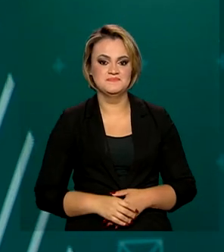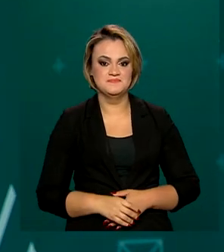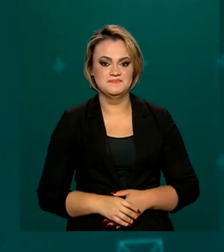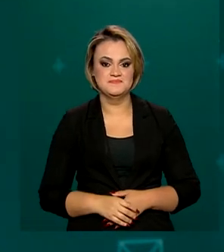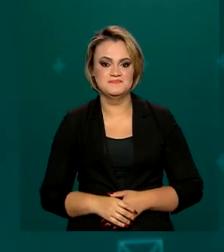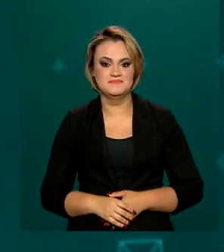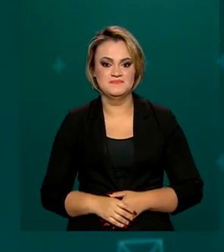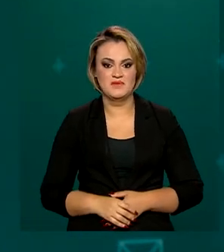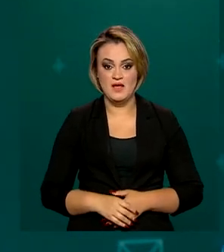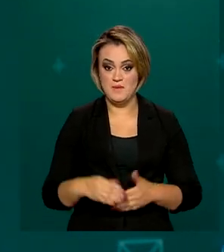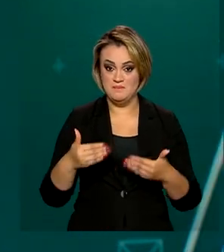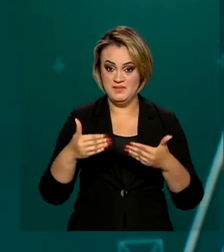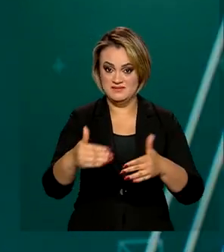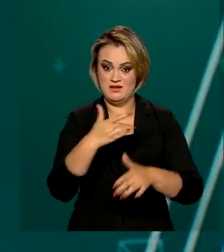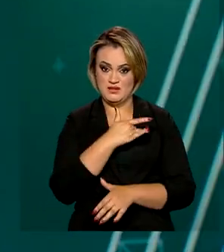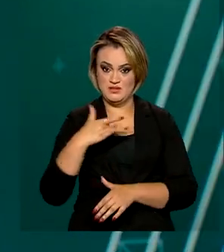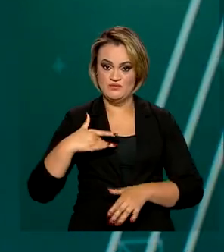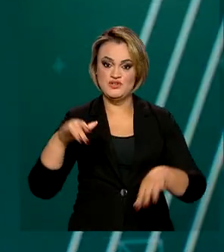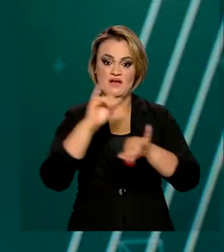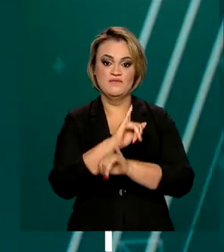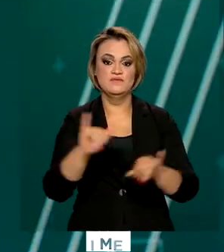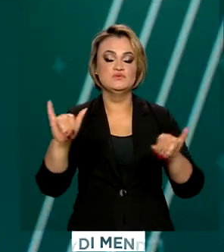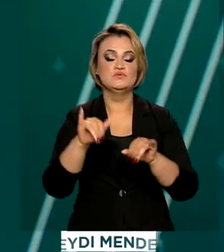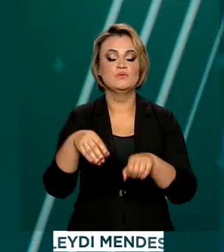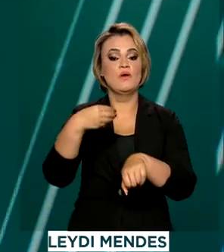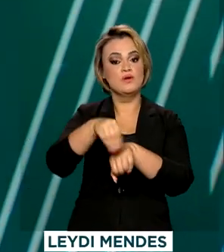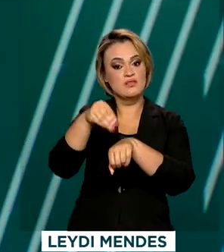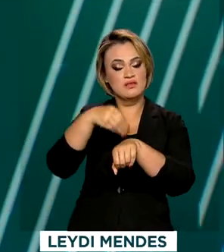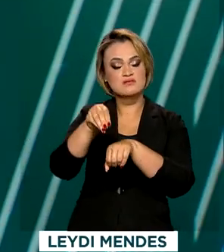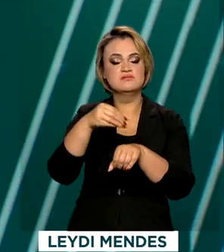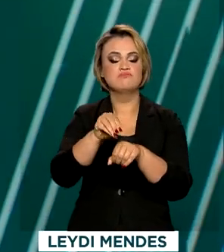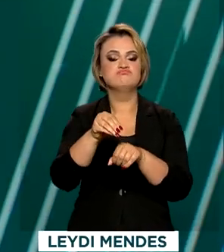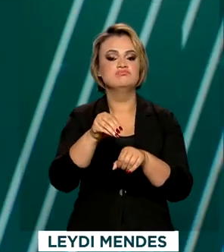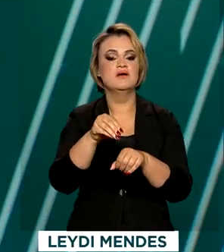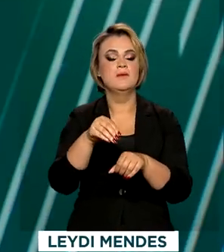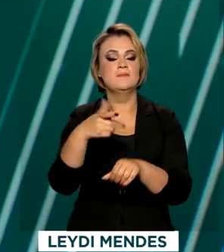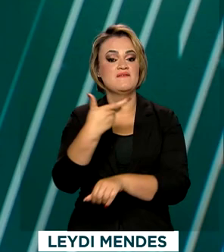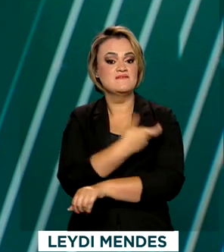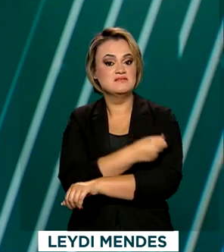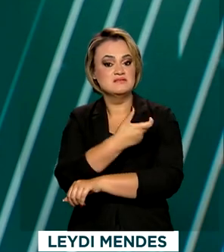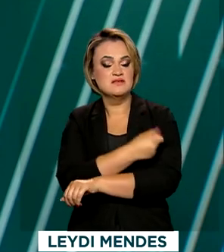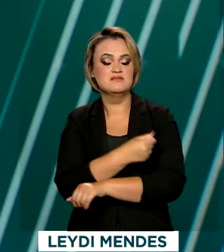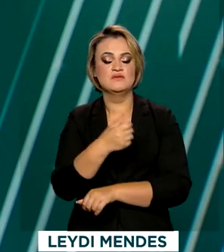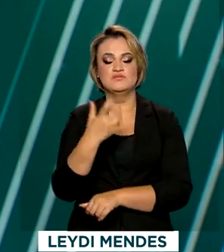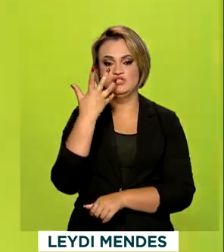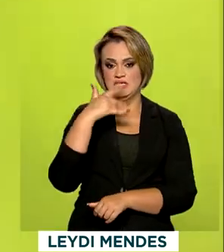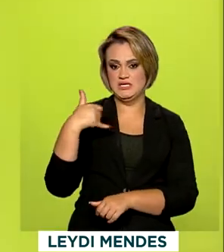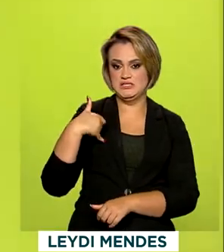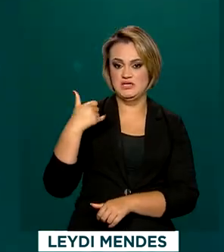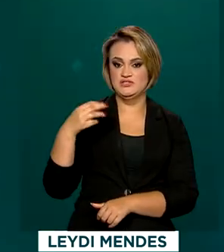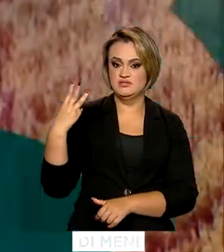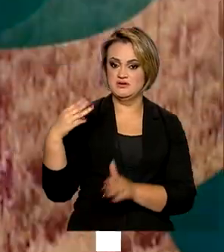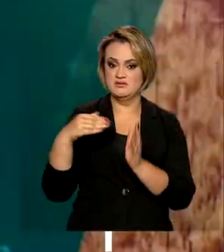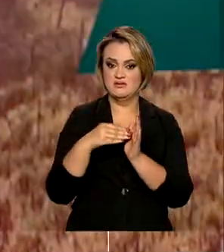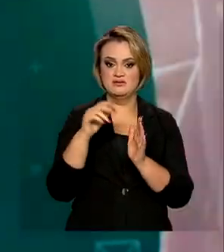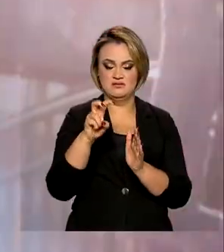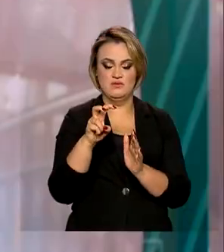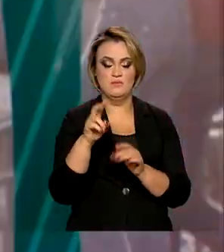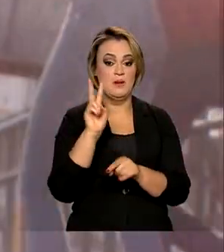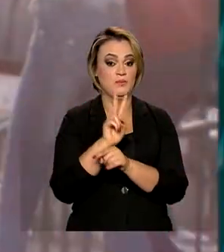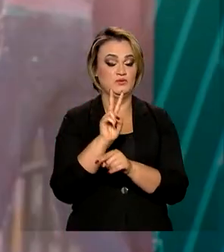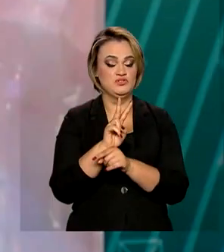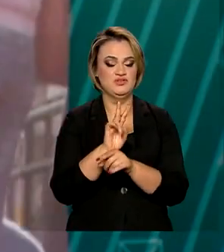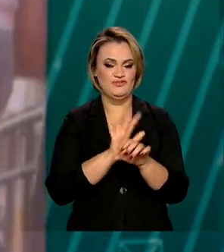O Ministério da Saúde divulgou orientações para a vacinação de crianças de 3 a 5 anos contra a Covid-19.